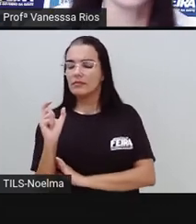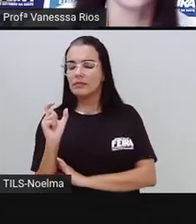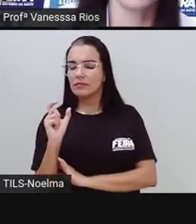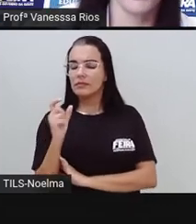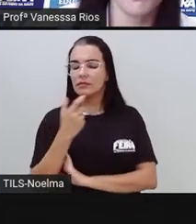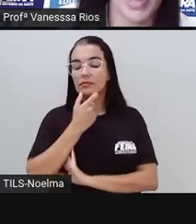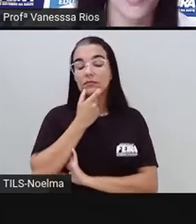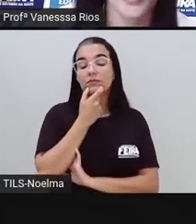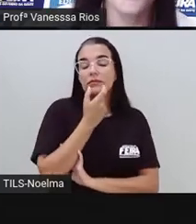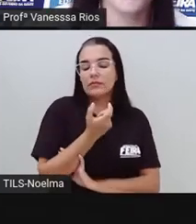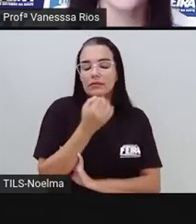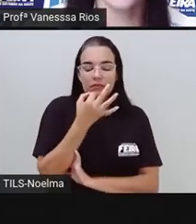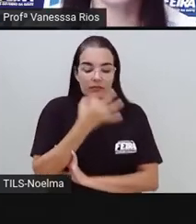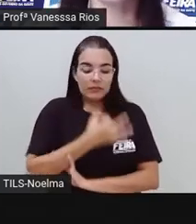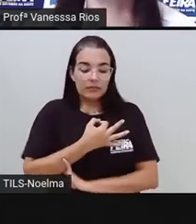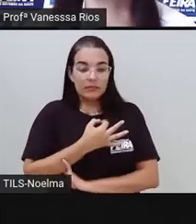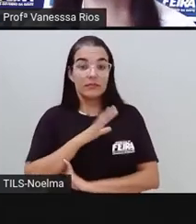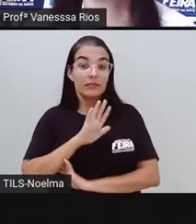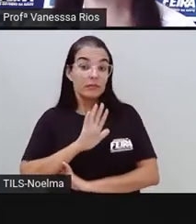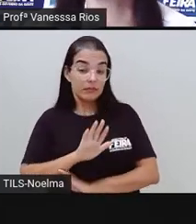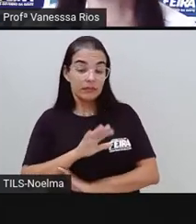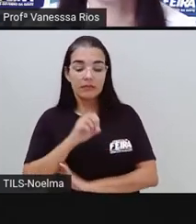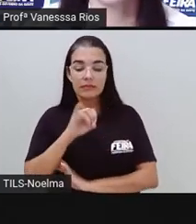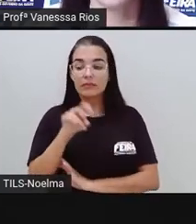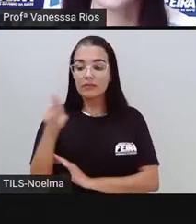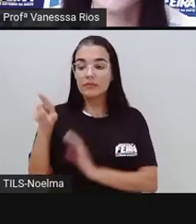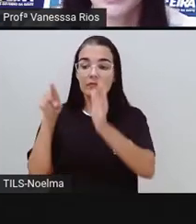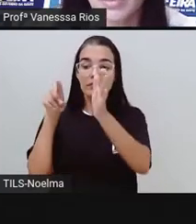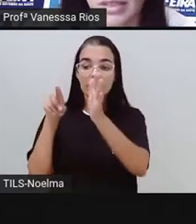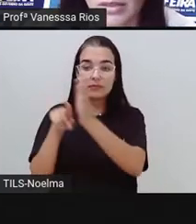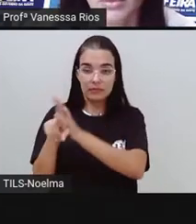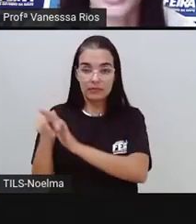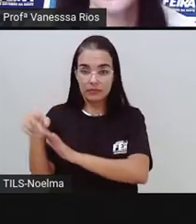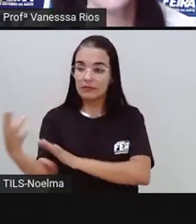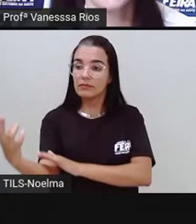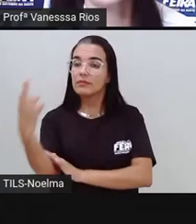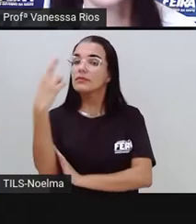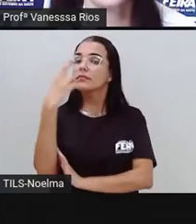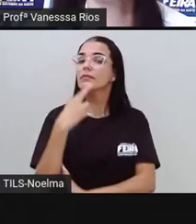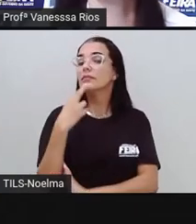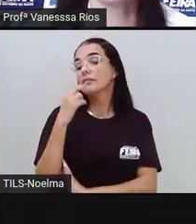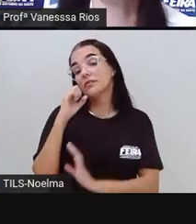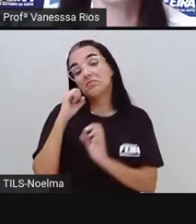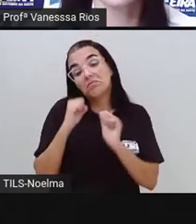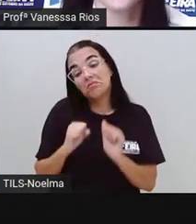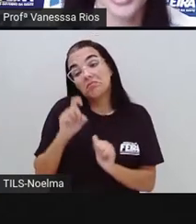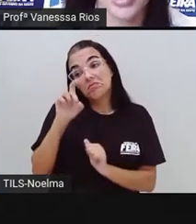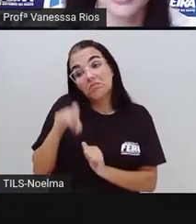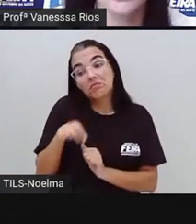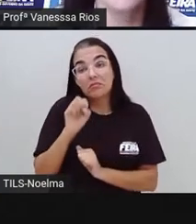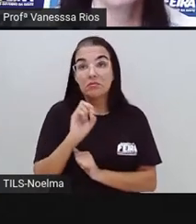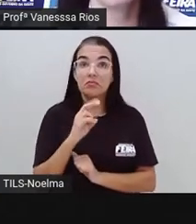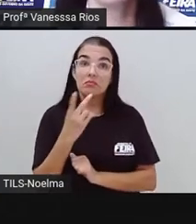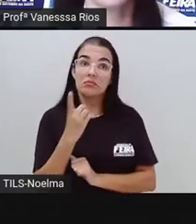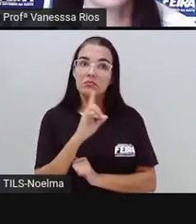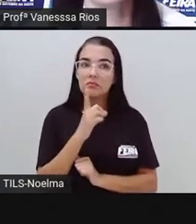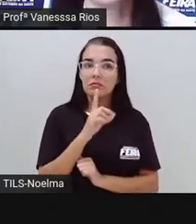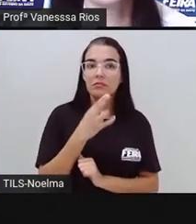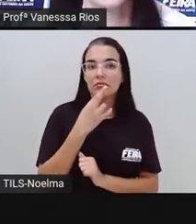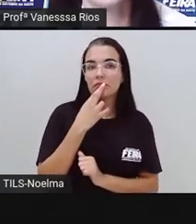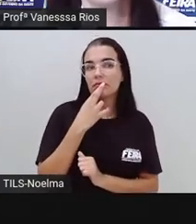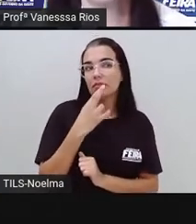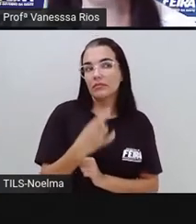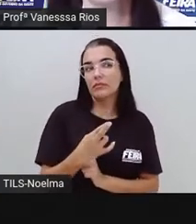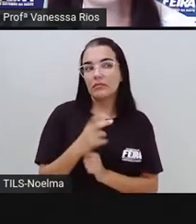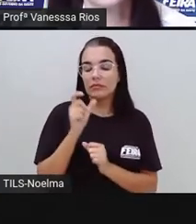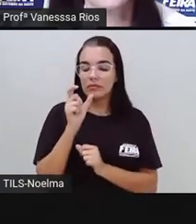né? A linguagem formal. Mas dependendo de quem estará respondendo, né? As respostas dadas vão ali